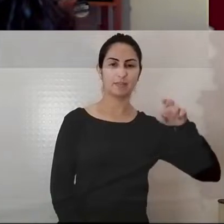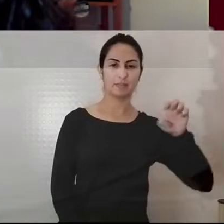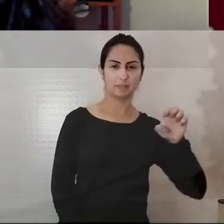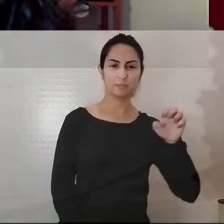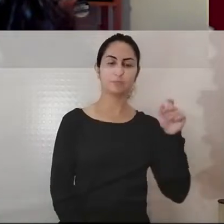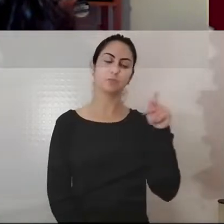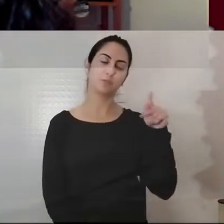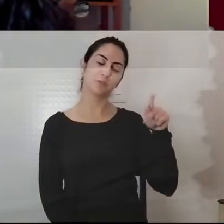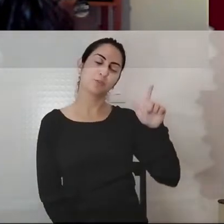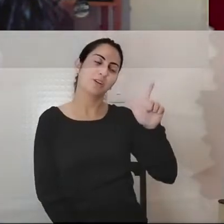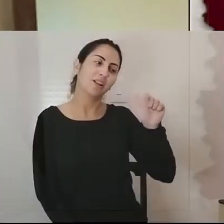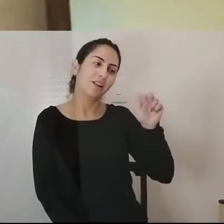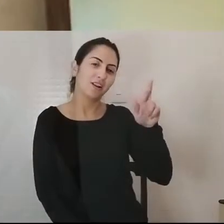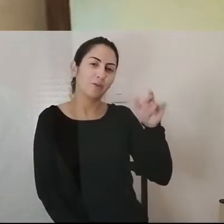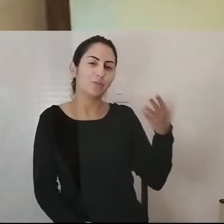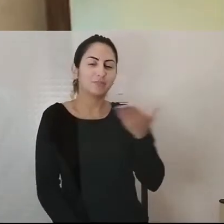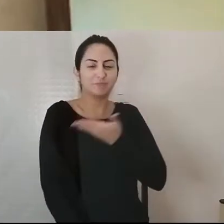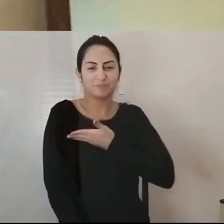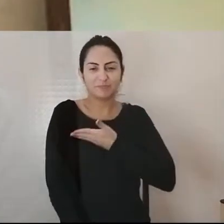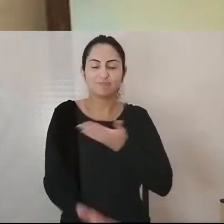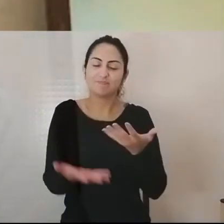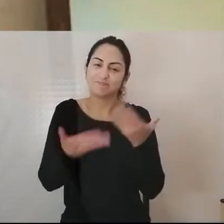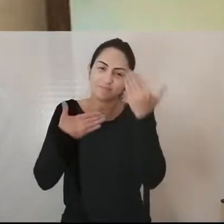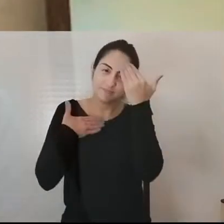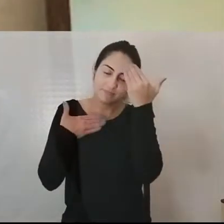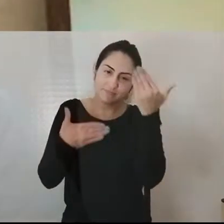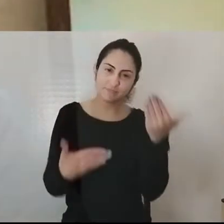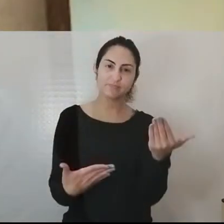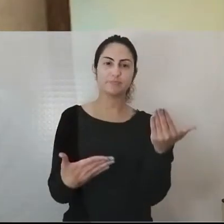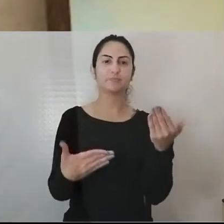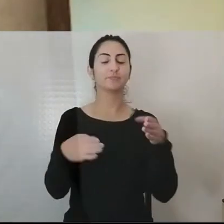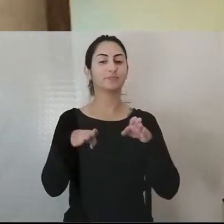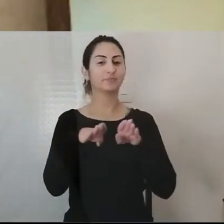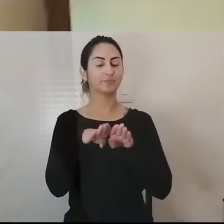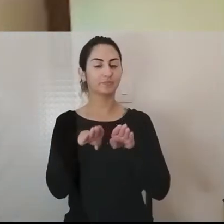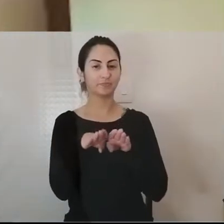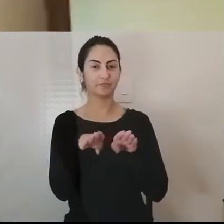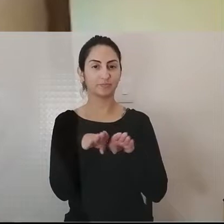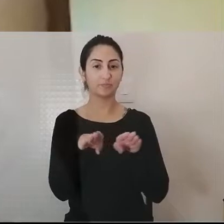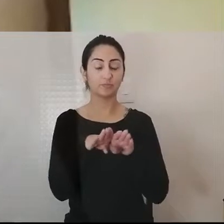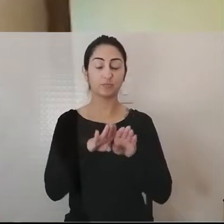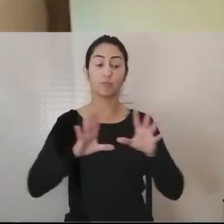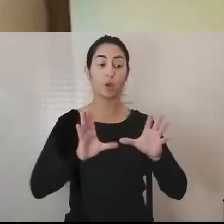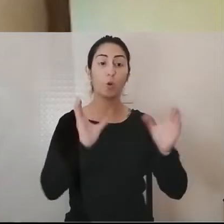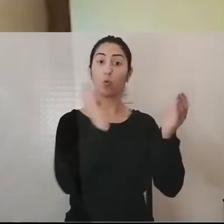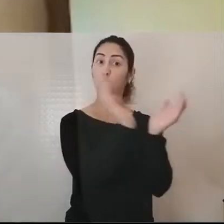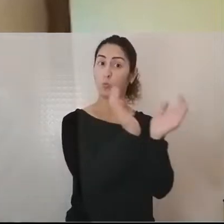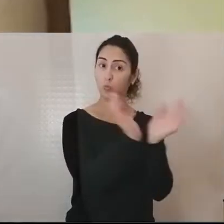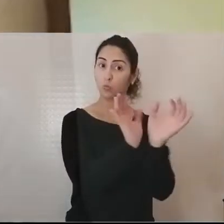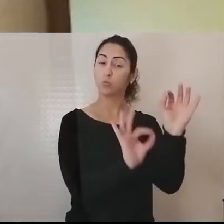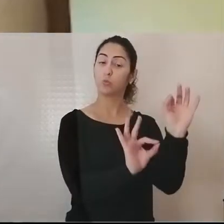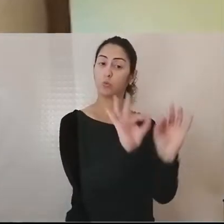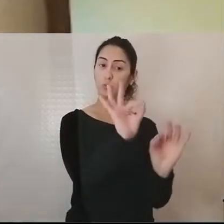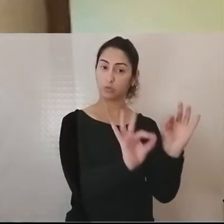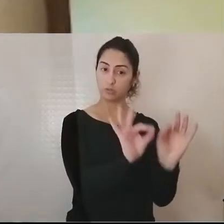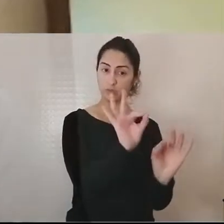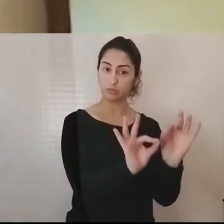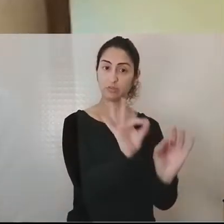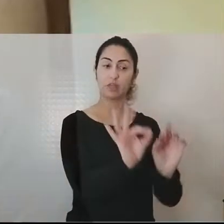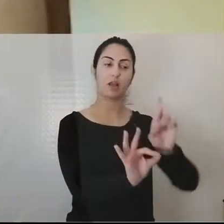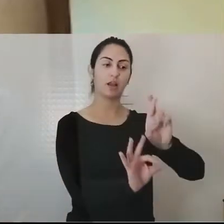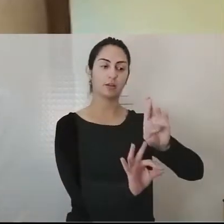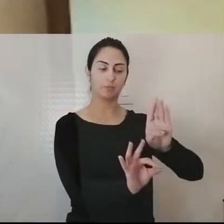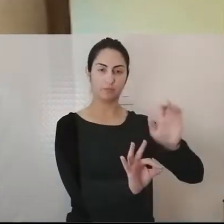colega. Eu quero agradecer também à comissão organizadora da RBA